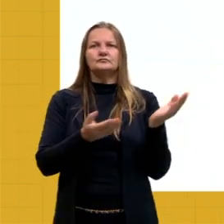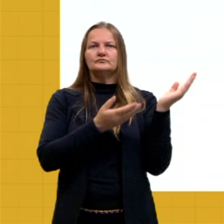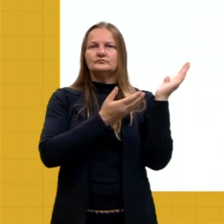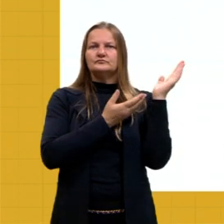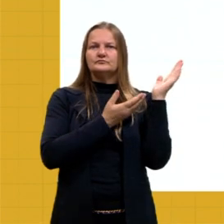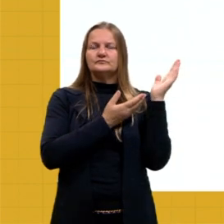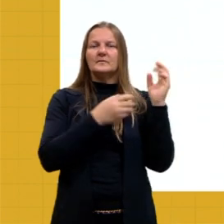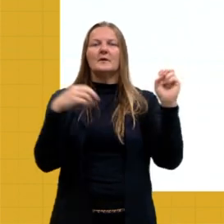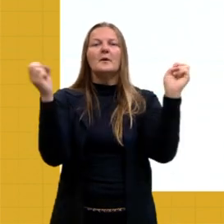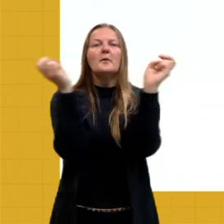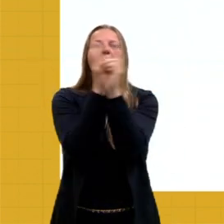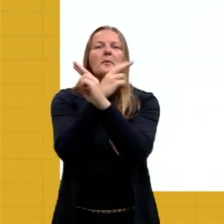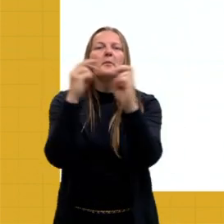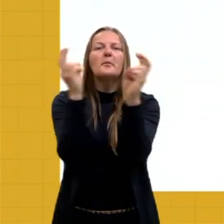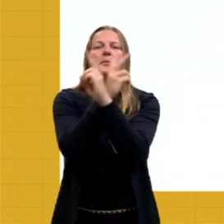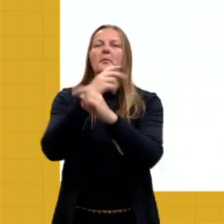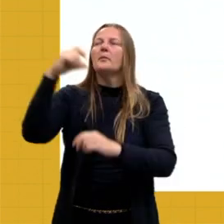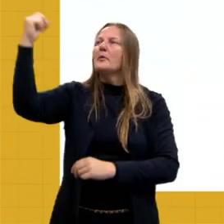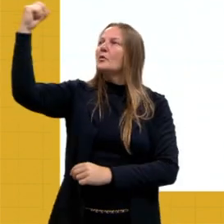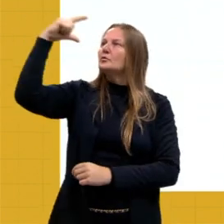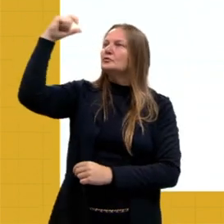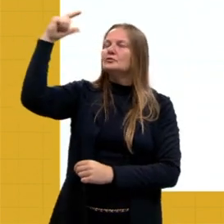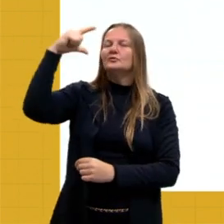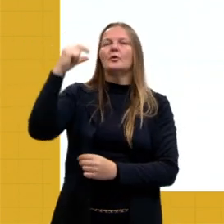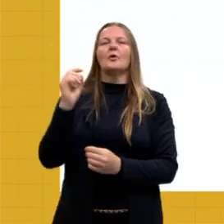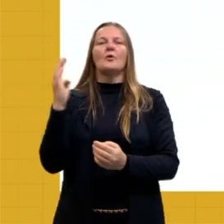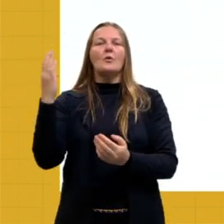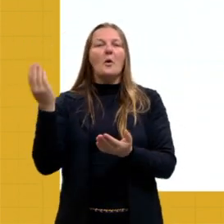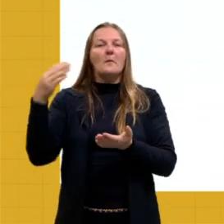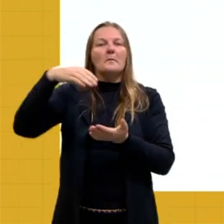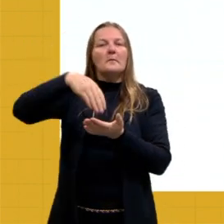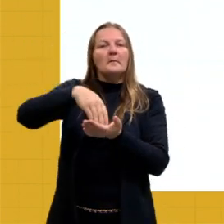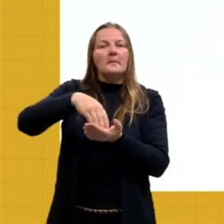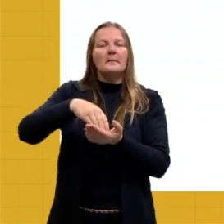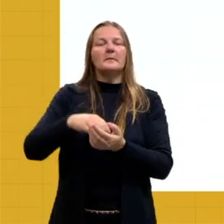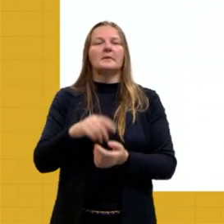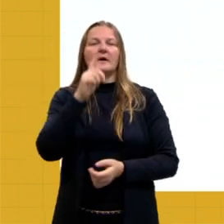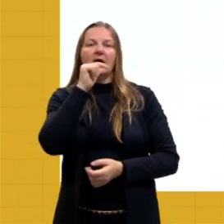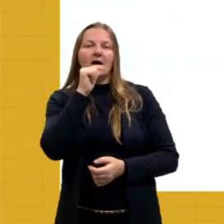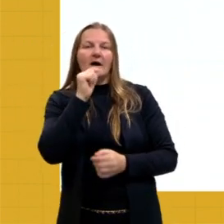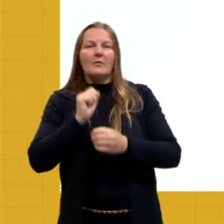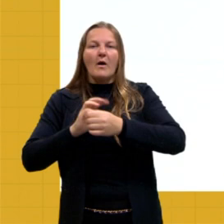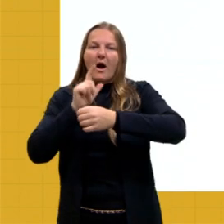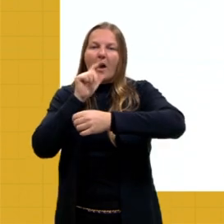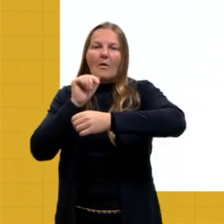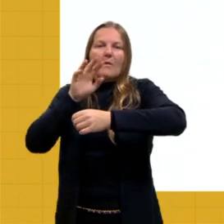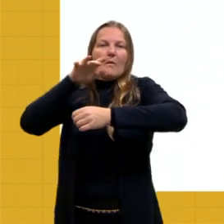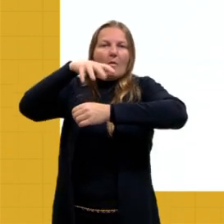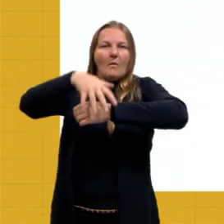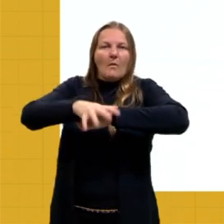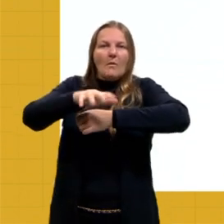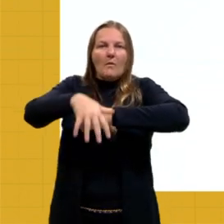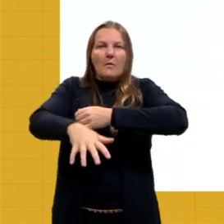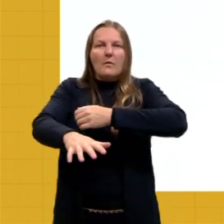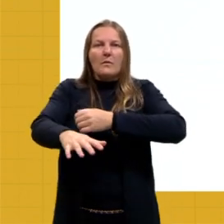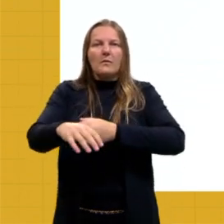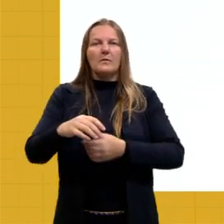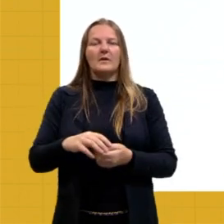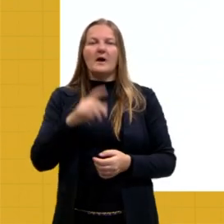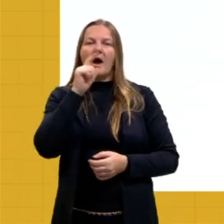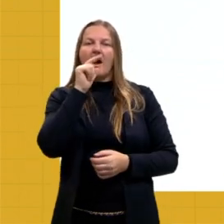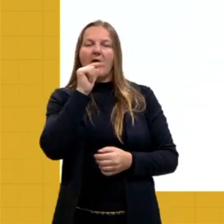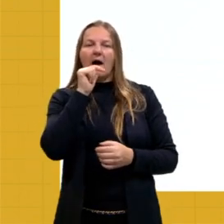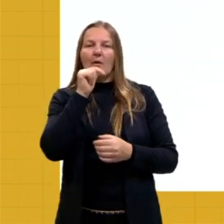o vento, o sol, a água, né, a biomassa, como eu trago para vocês. E aí, vamos entrar na hidráulica, que é essa da